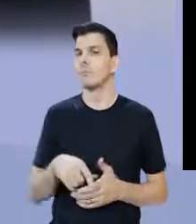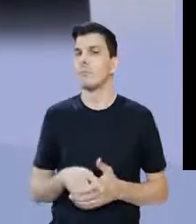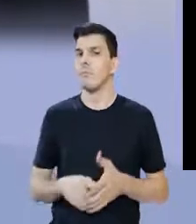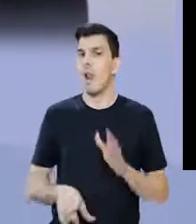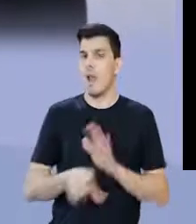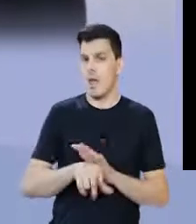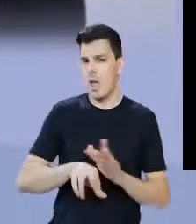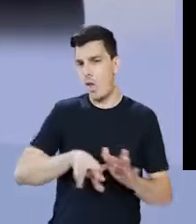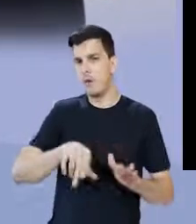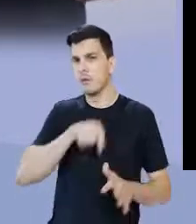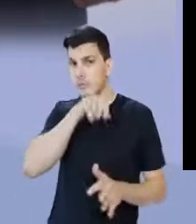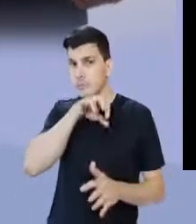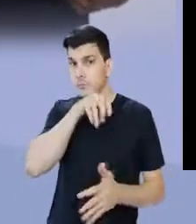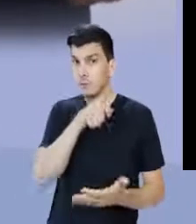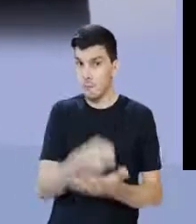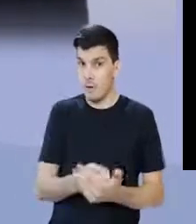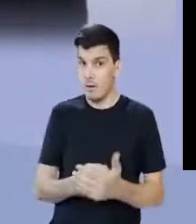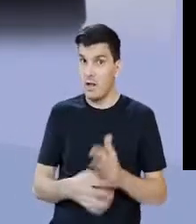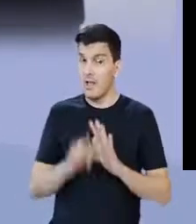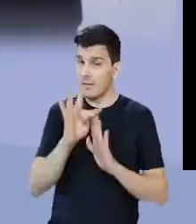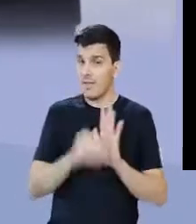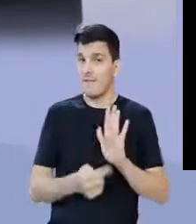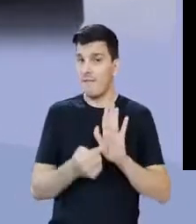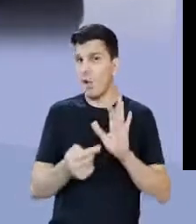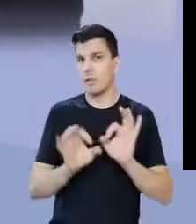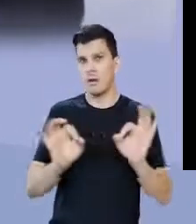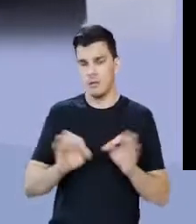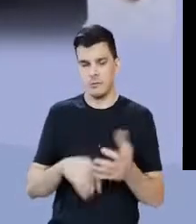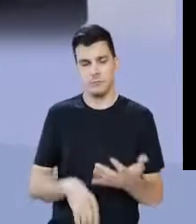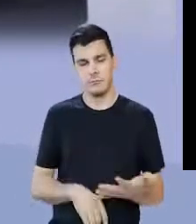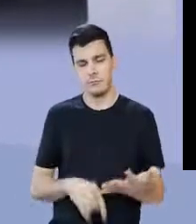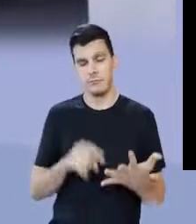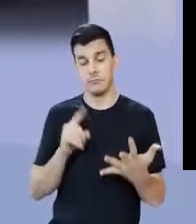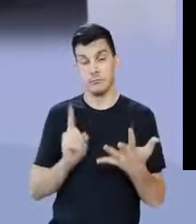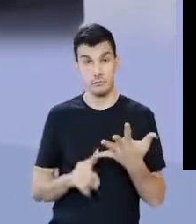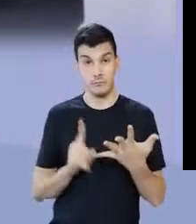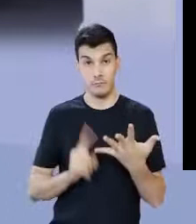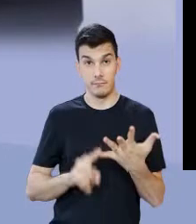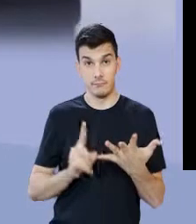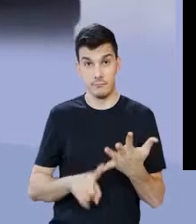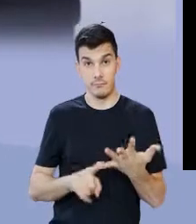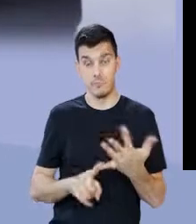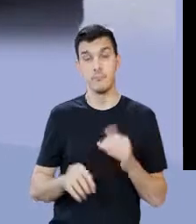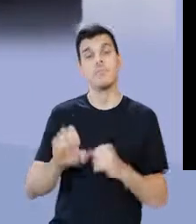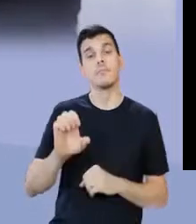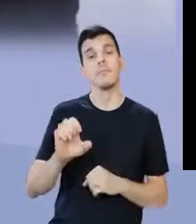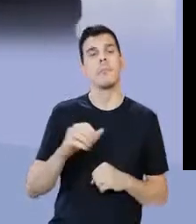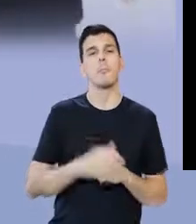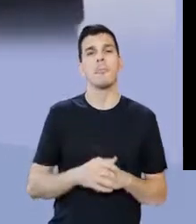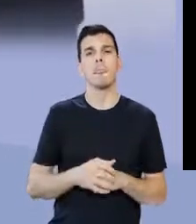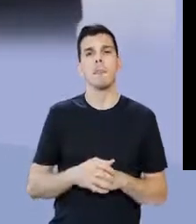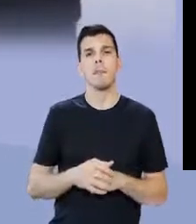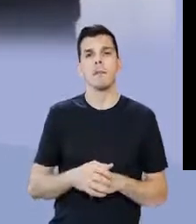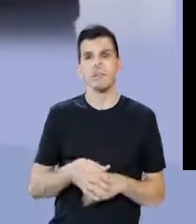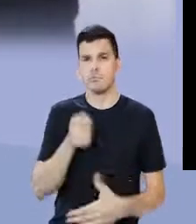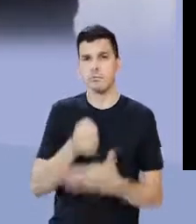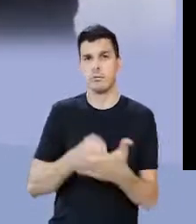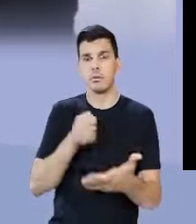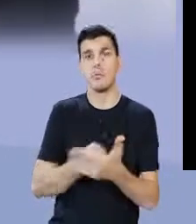ser a lei do tribuno da plebe, o texto não falou de participação, galera, não falou isso, é,